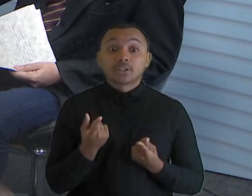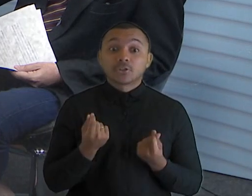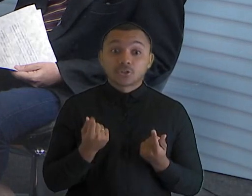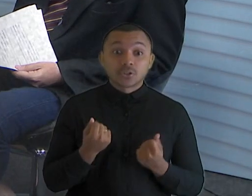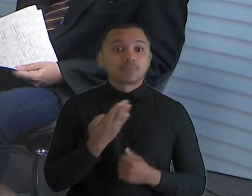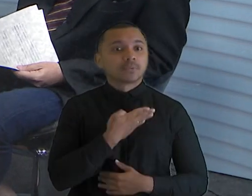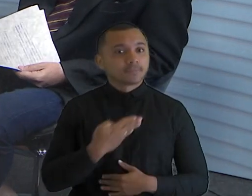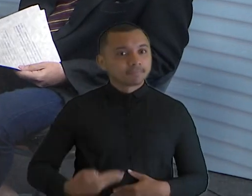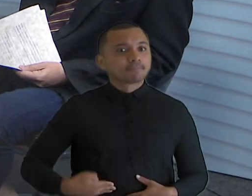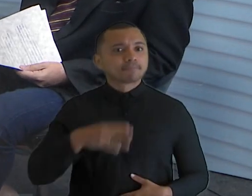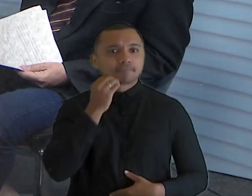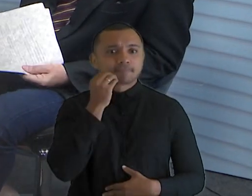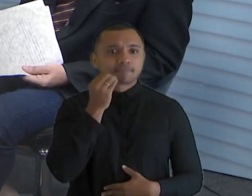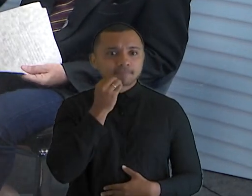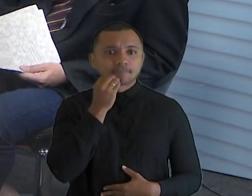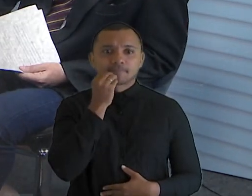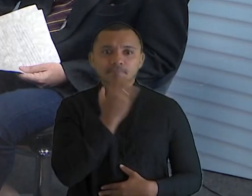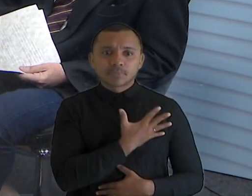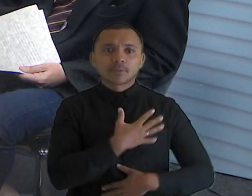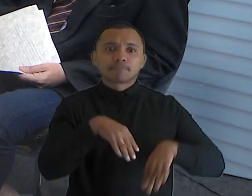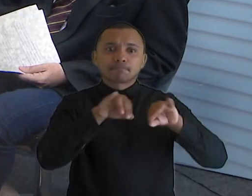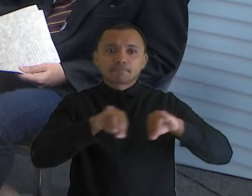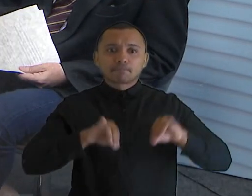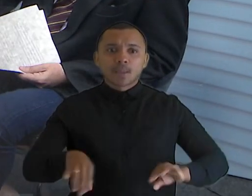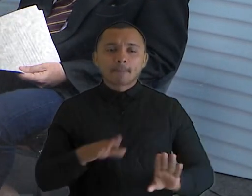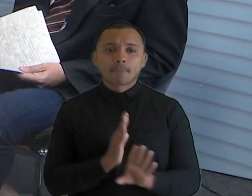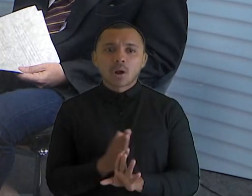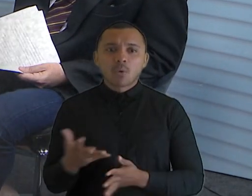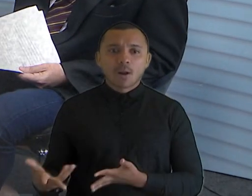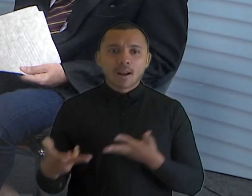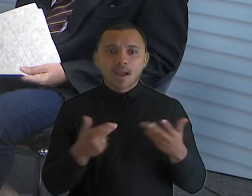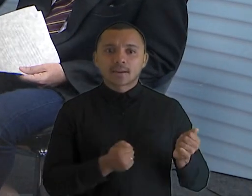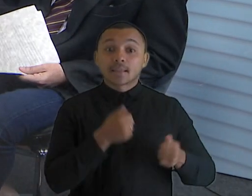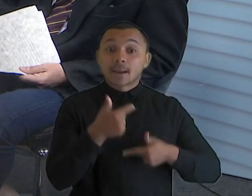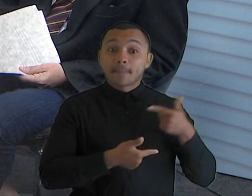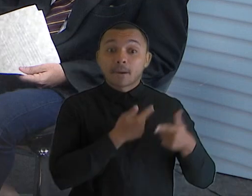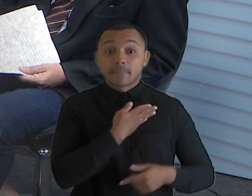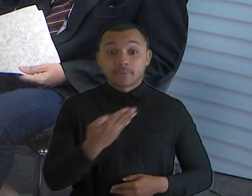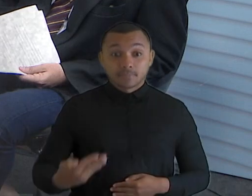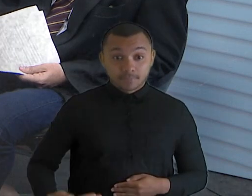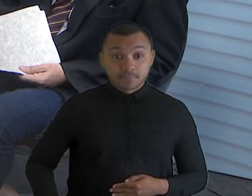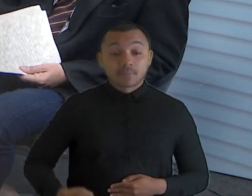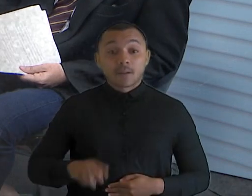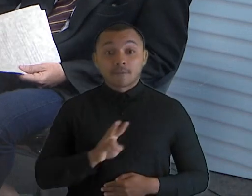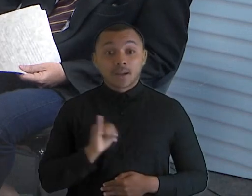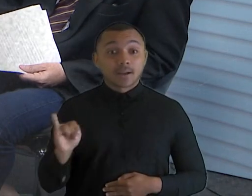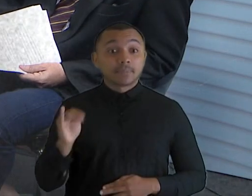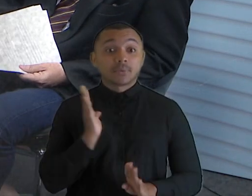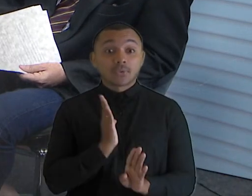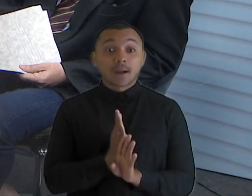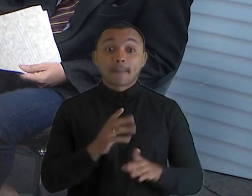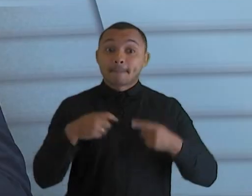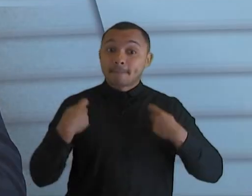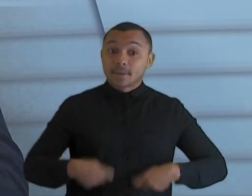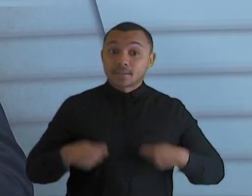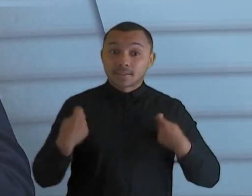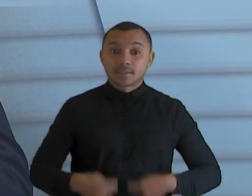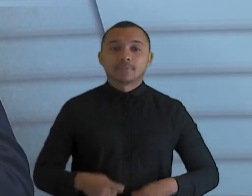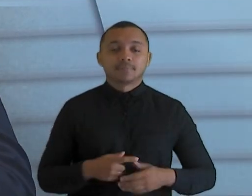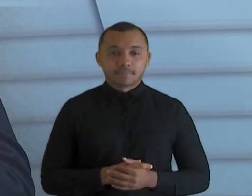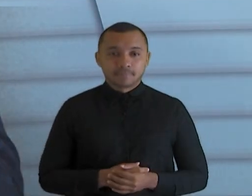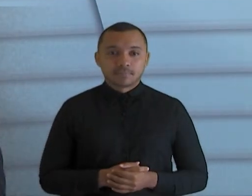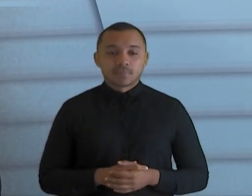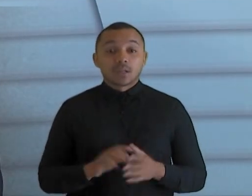muito bem utilizado para levar a qualidade do serviço público lá na ponta para o cidadão que precisa. Pois é, o Tribunal,